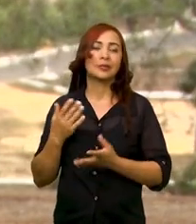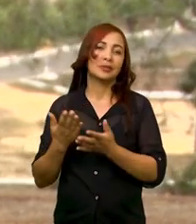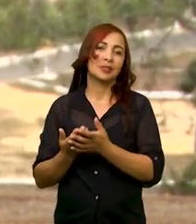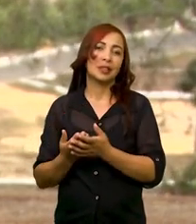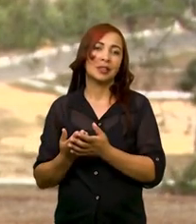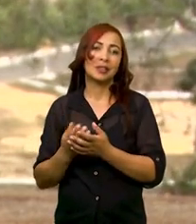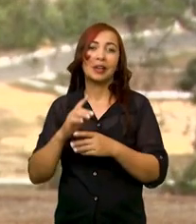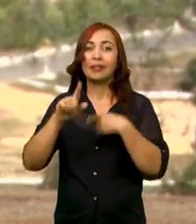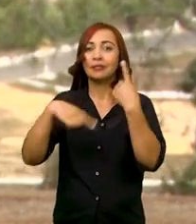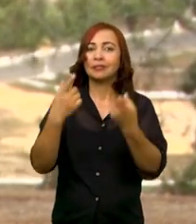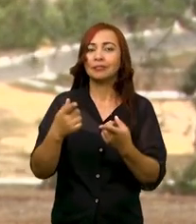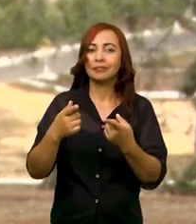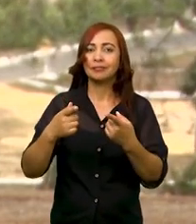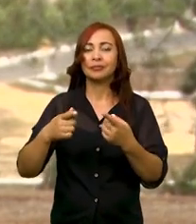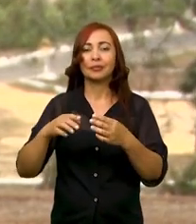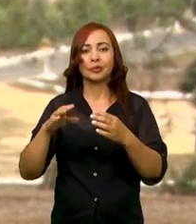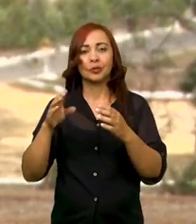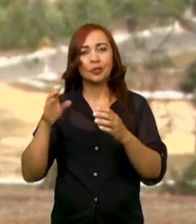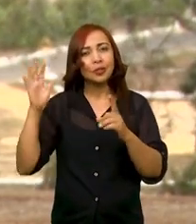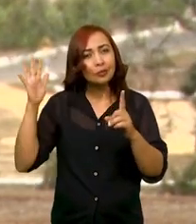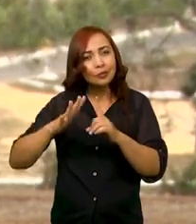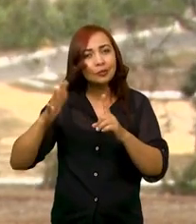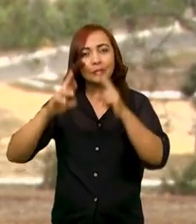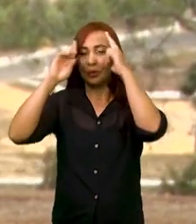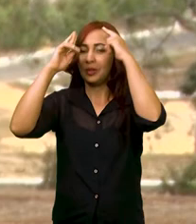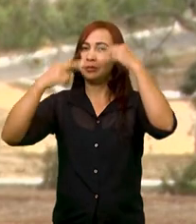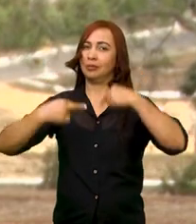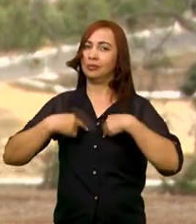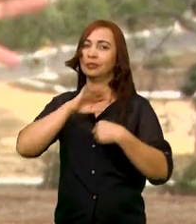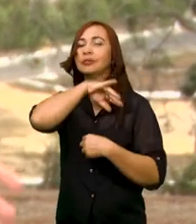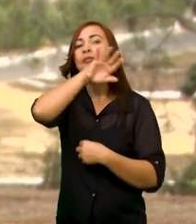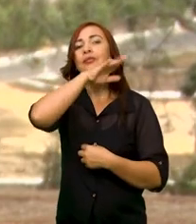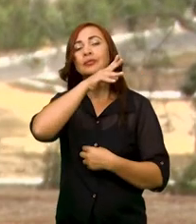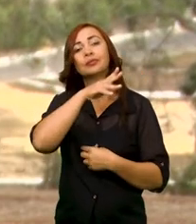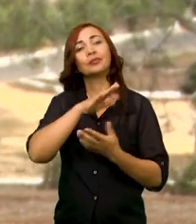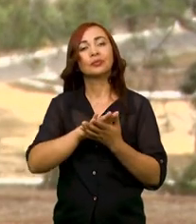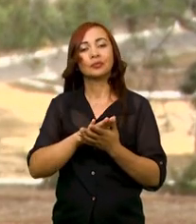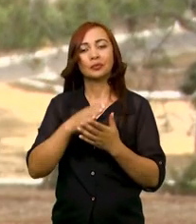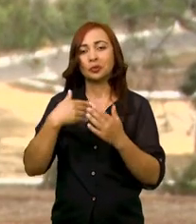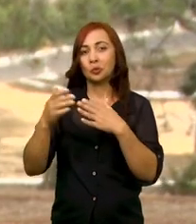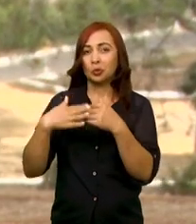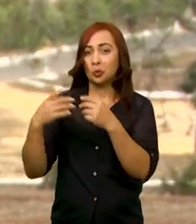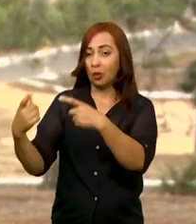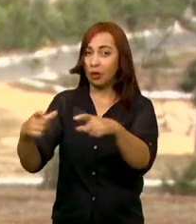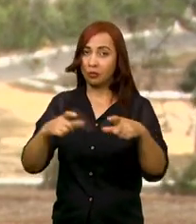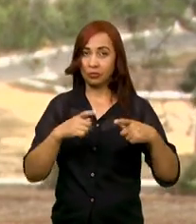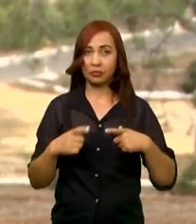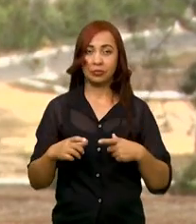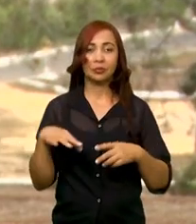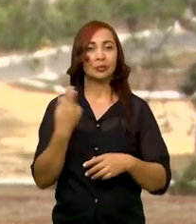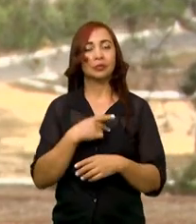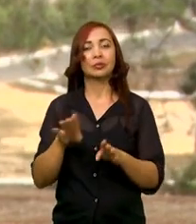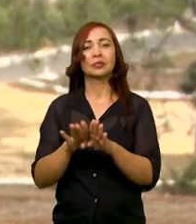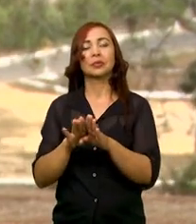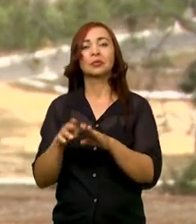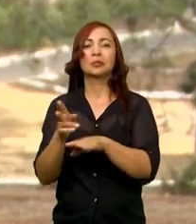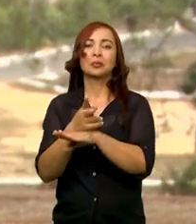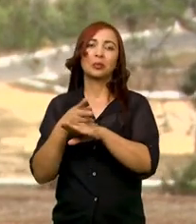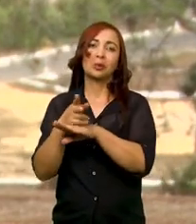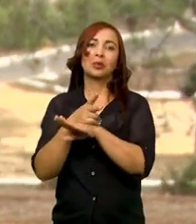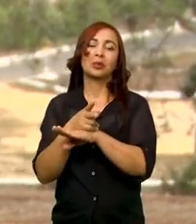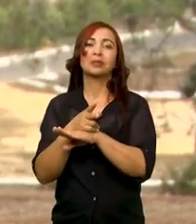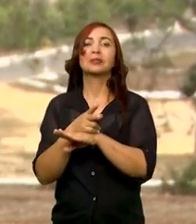de suscitar o respeito aos animais que estão dispostos em qualquer espaço, a gente também tentava